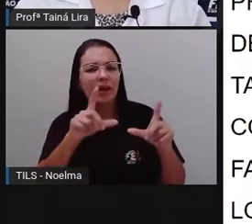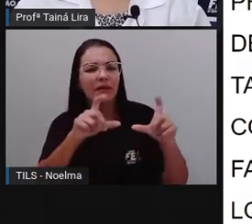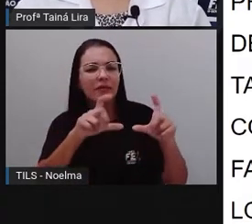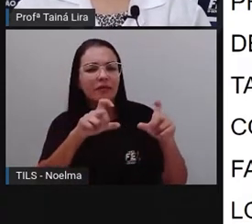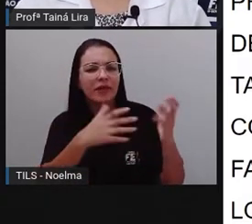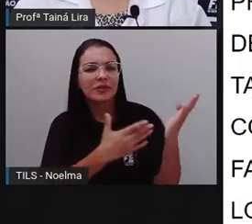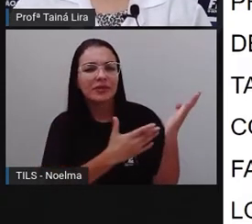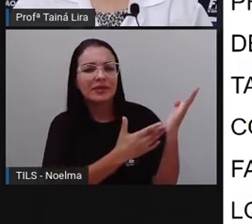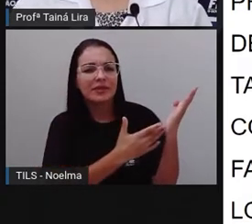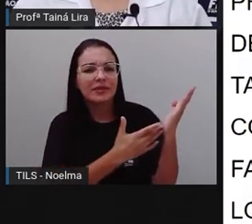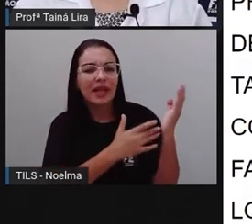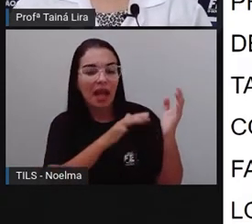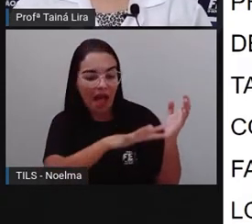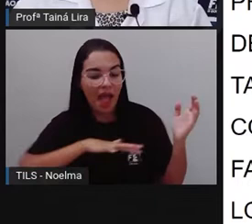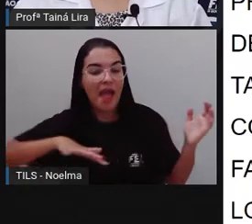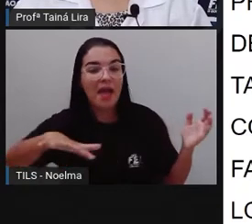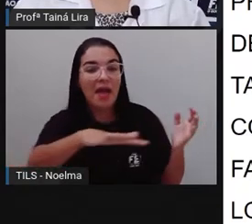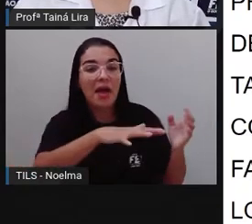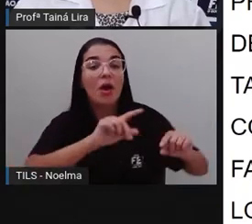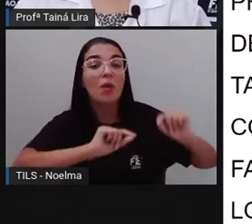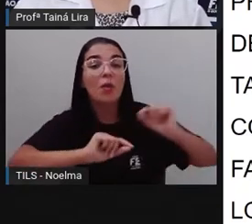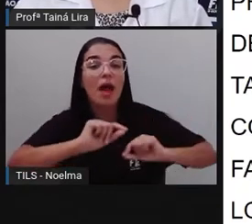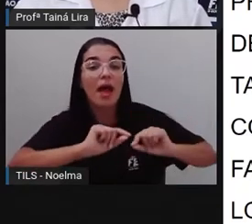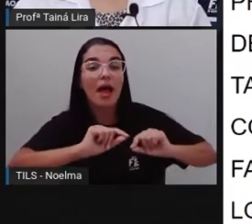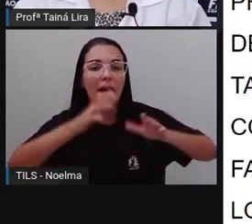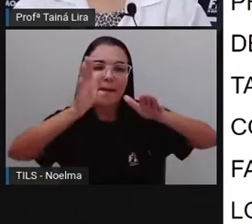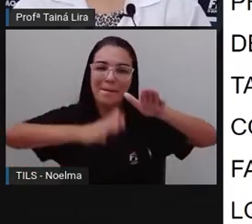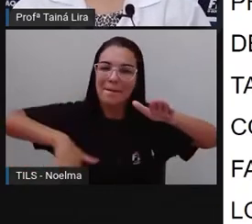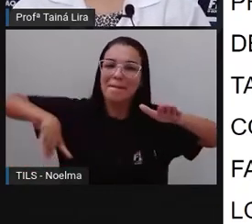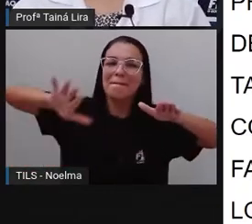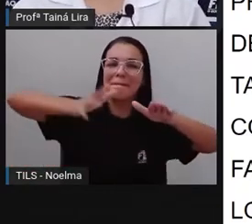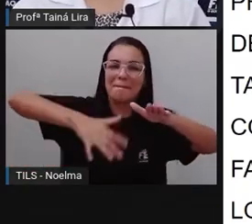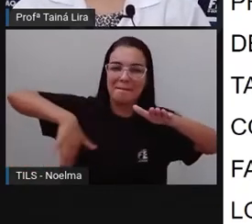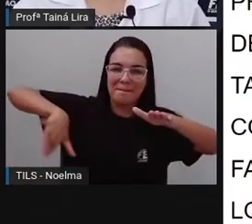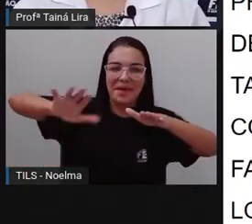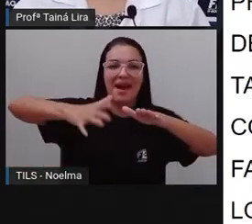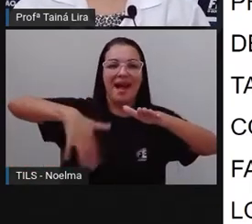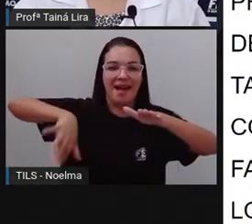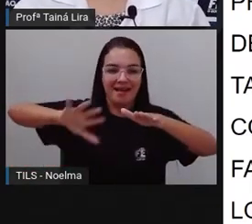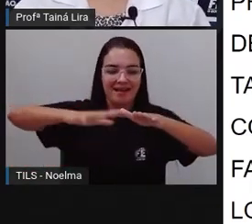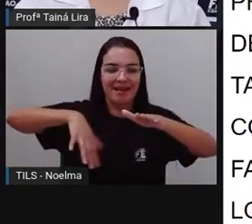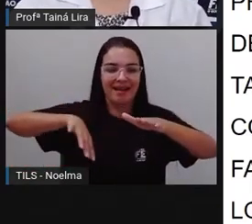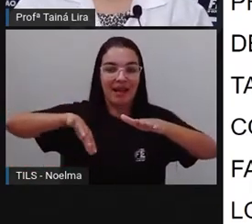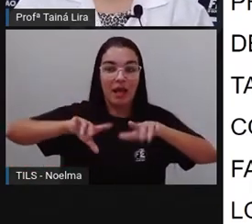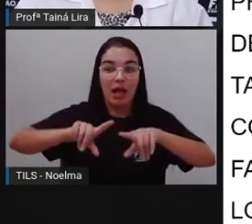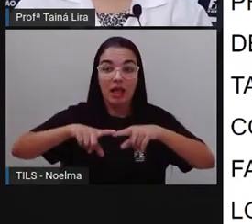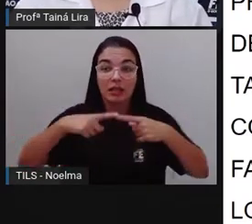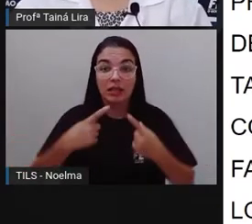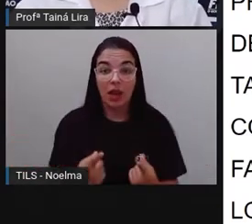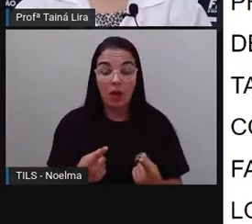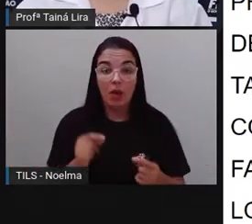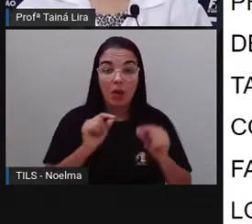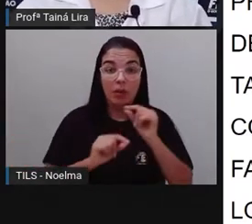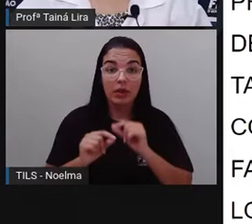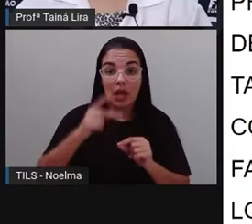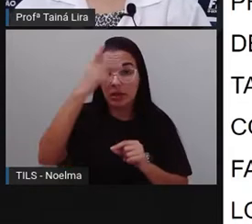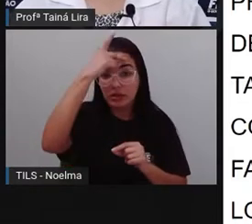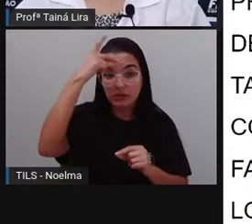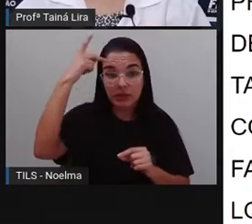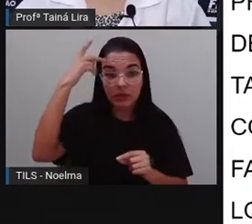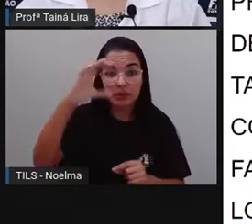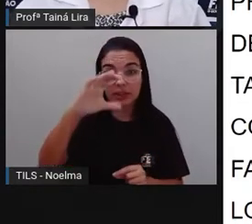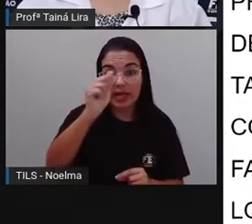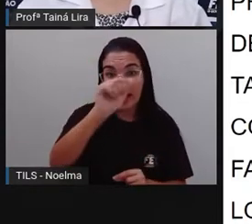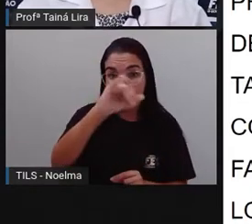segundo ano? É uma região de praia, certo? Então, olha lá, os povos caissaras são